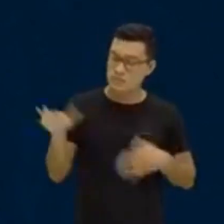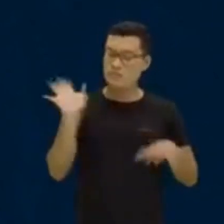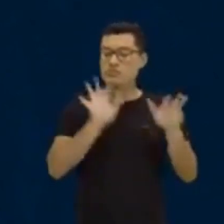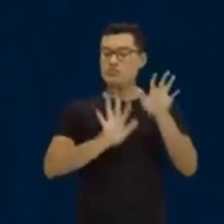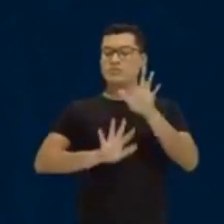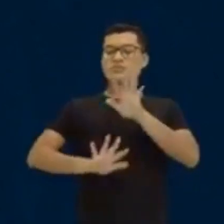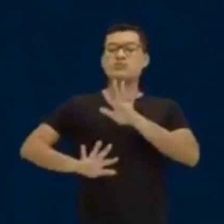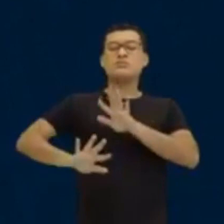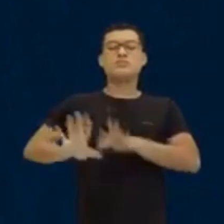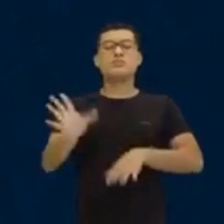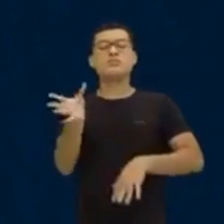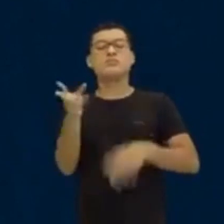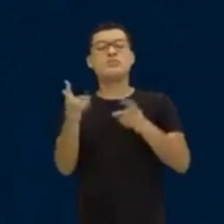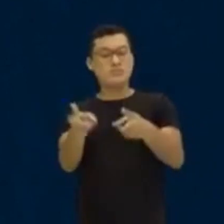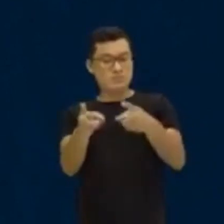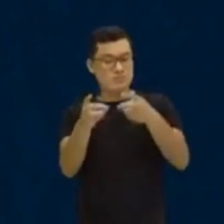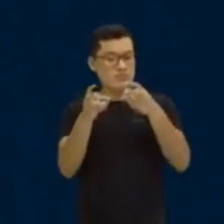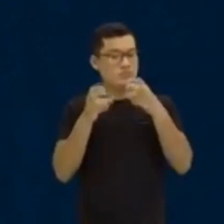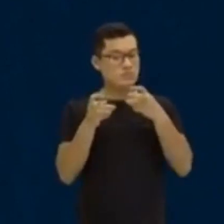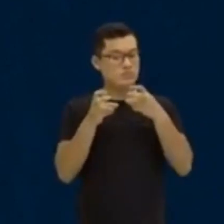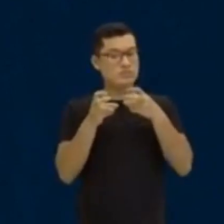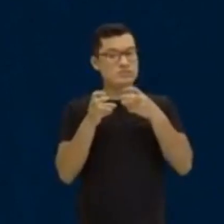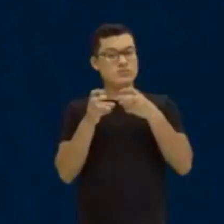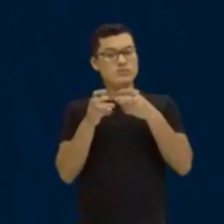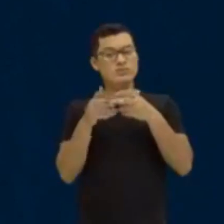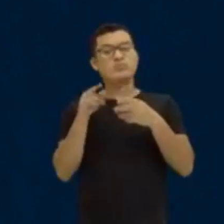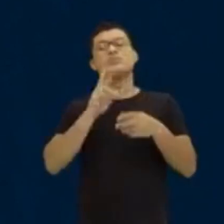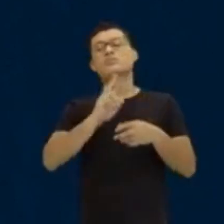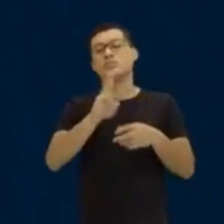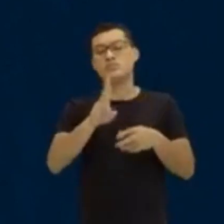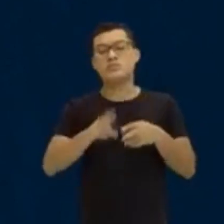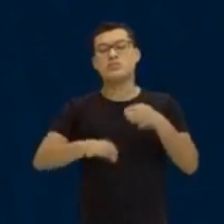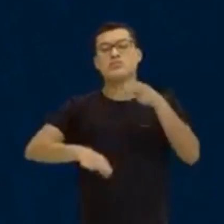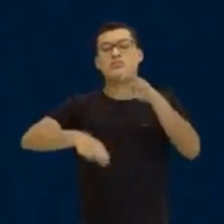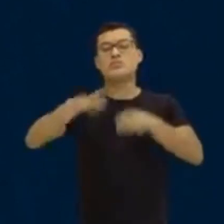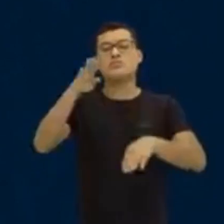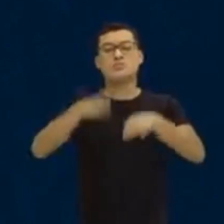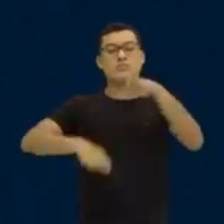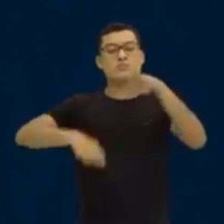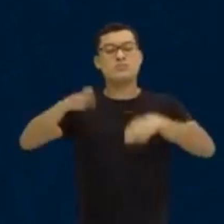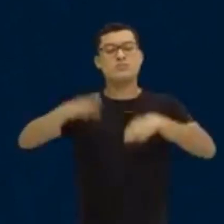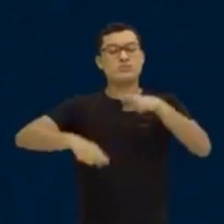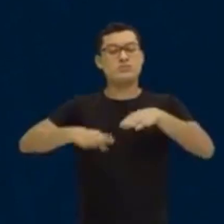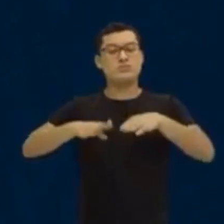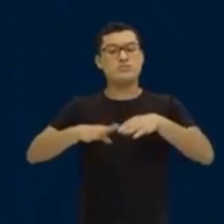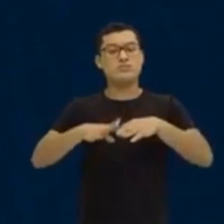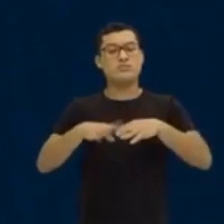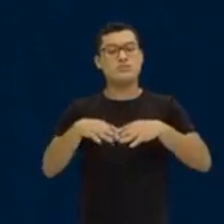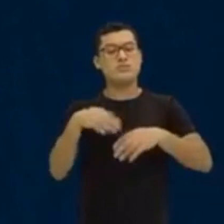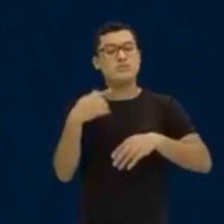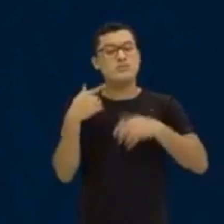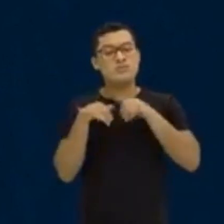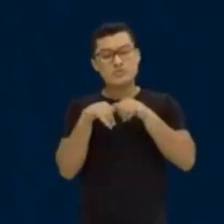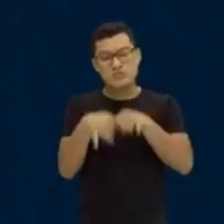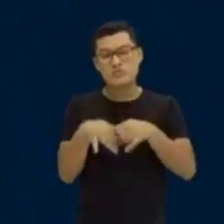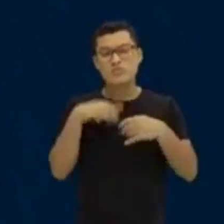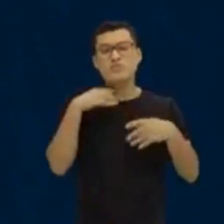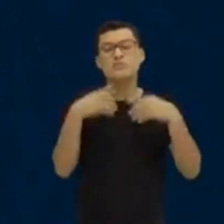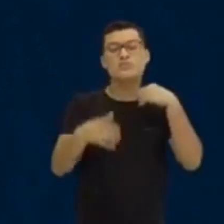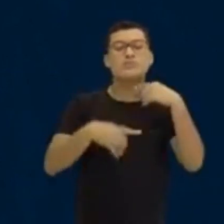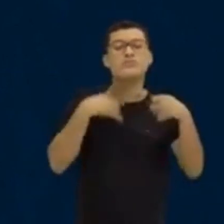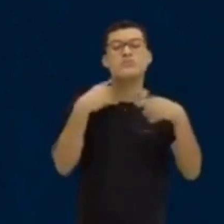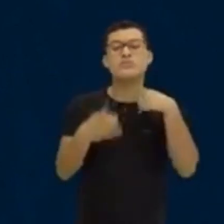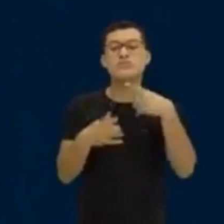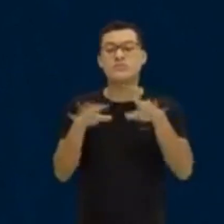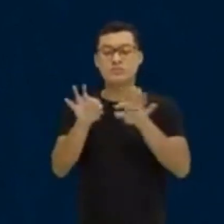E tu percebes o quê? Vou sempre estar comparando pra ti aqui, pra poder não ficar dúvida. Repara. Dízima periódica simples.